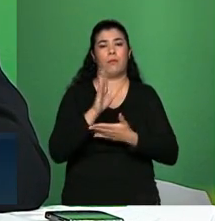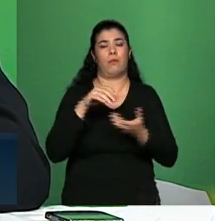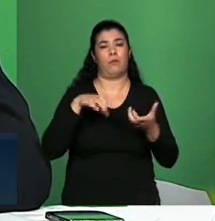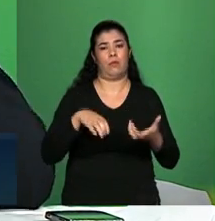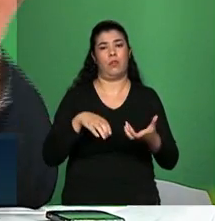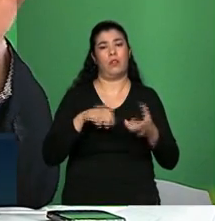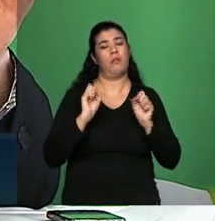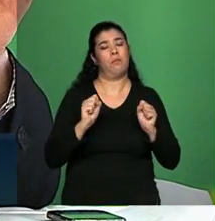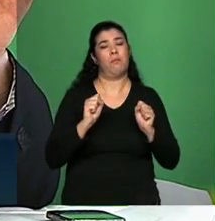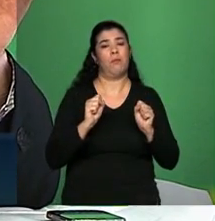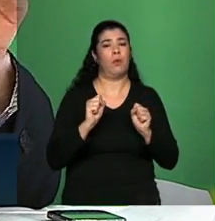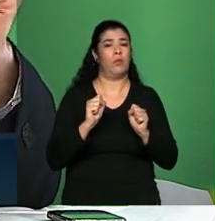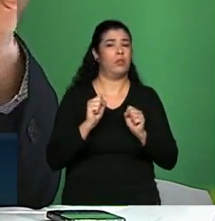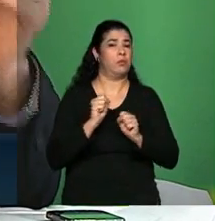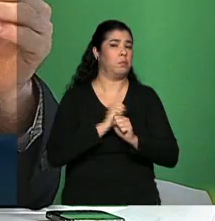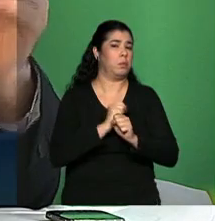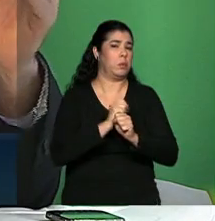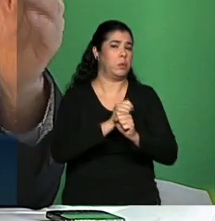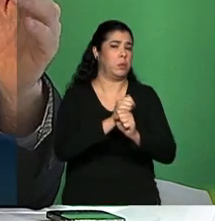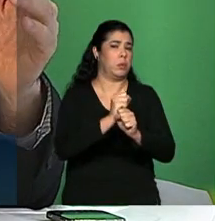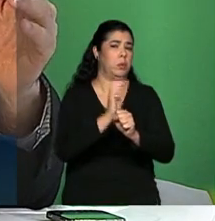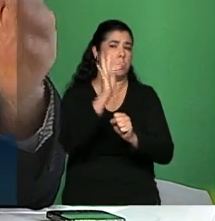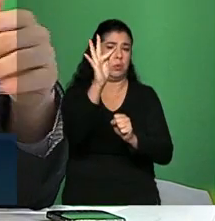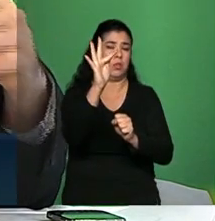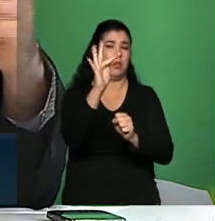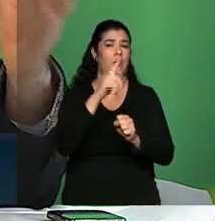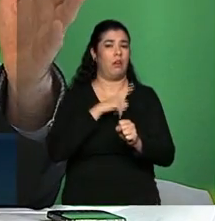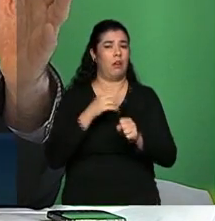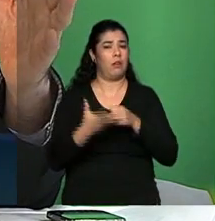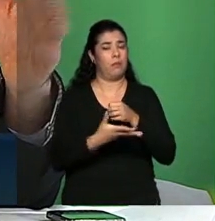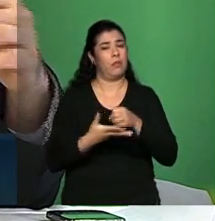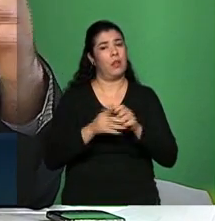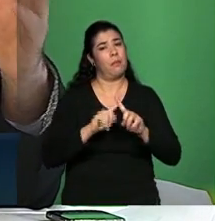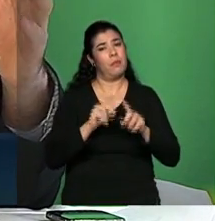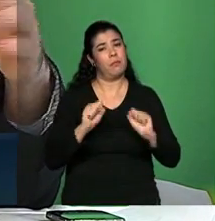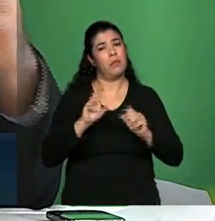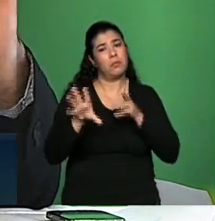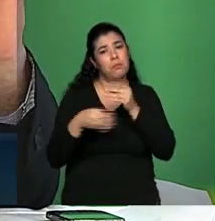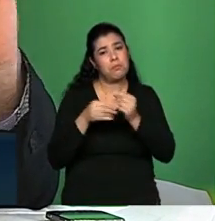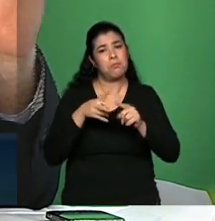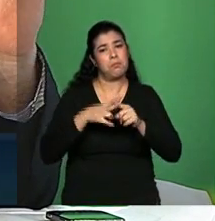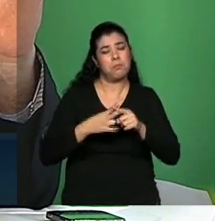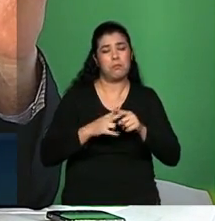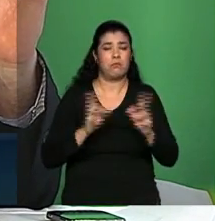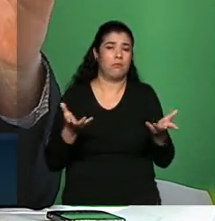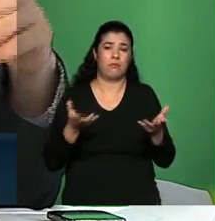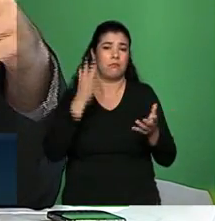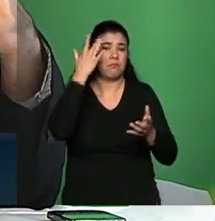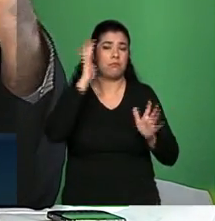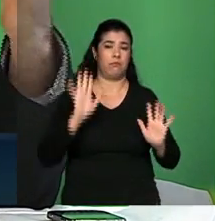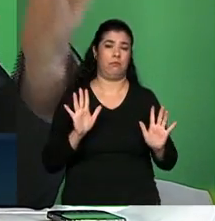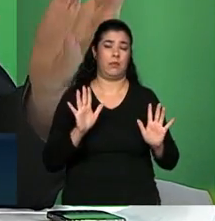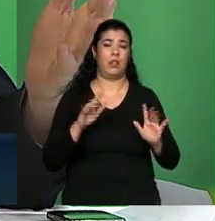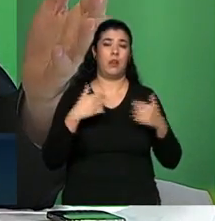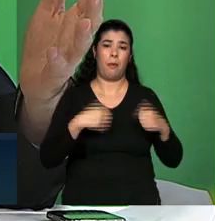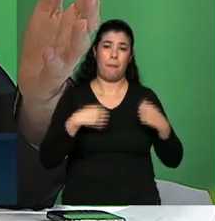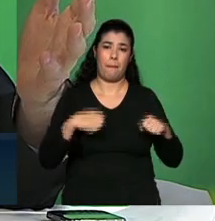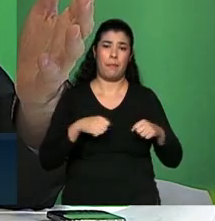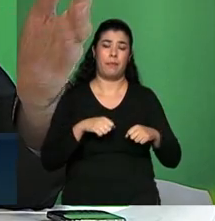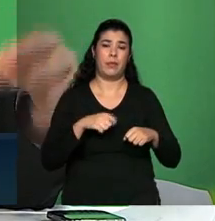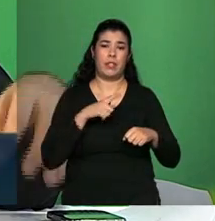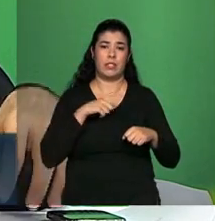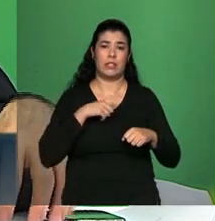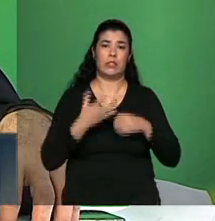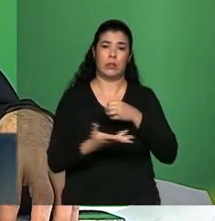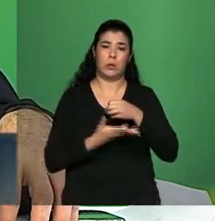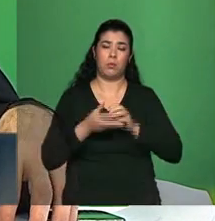pode durar muitos anos ela é sustentável pode ser que você tenha que fazer outras coisas talvez não sei é uma coisa que seria de um escopo